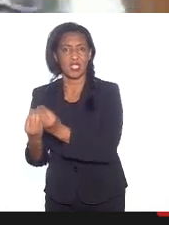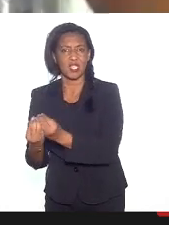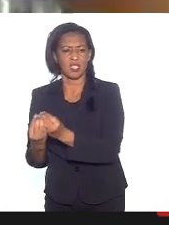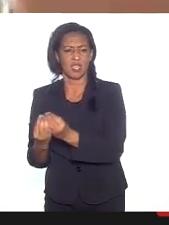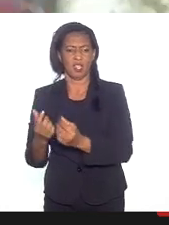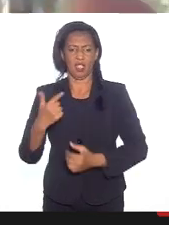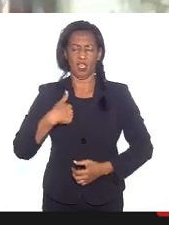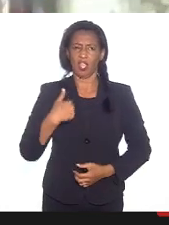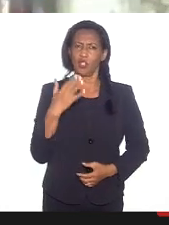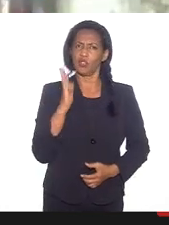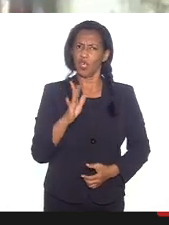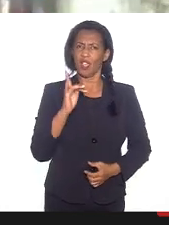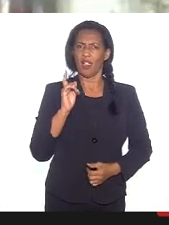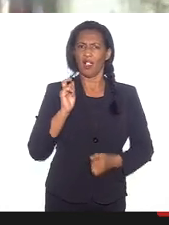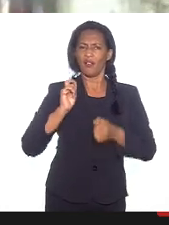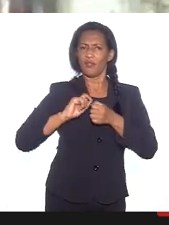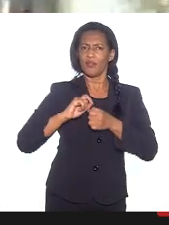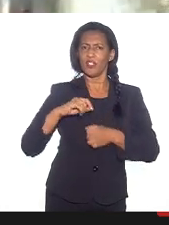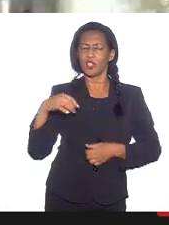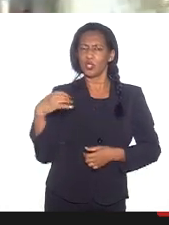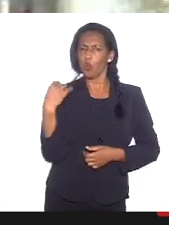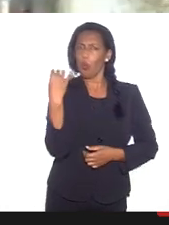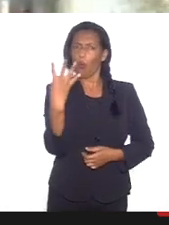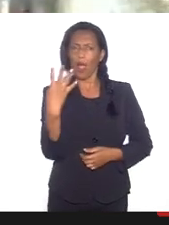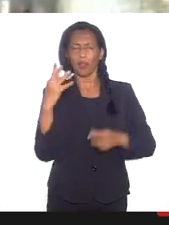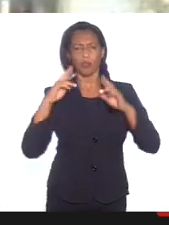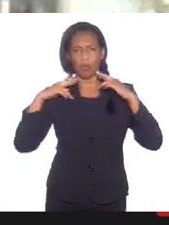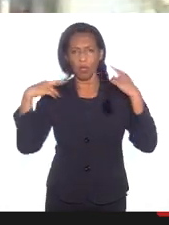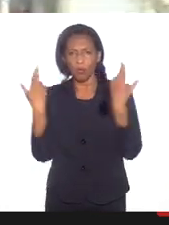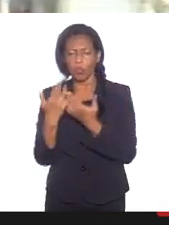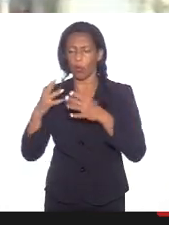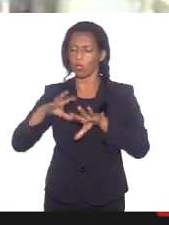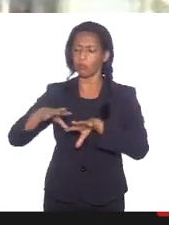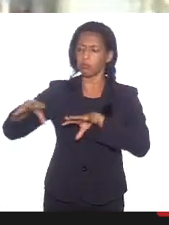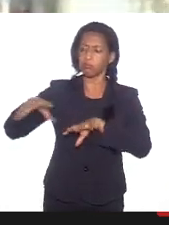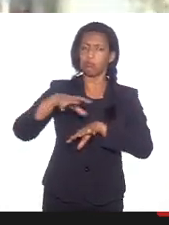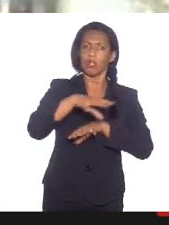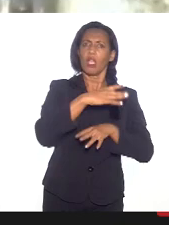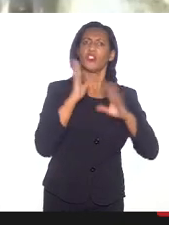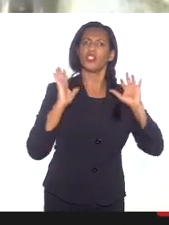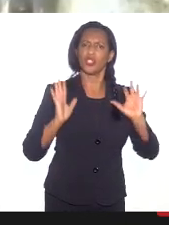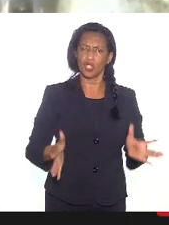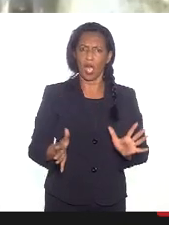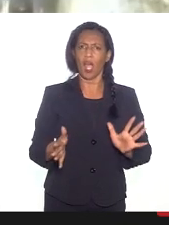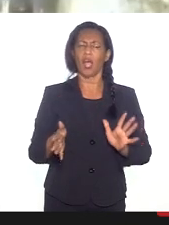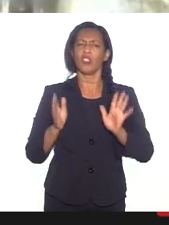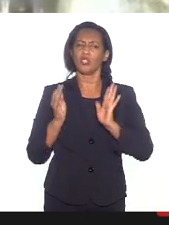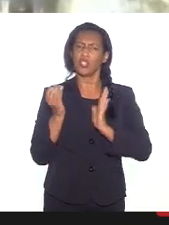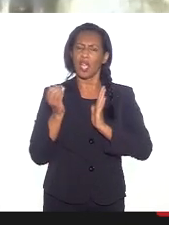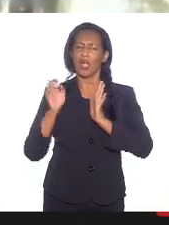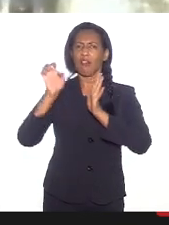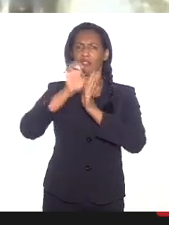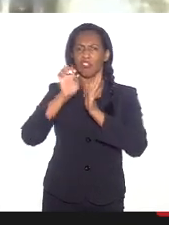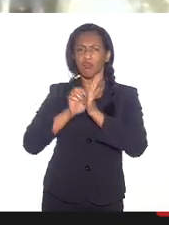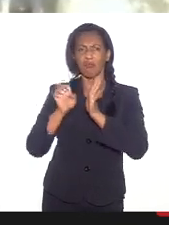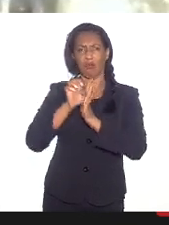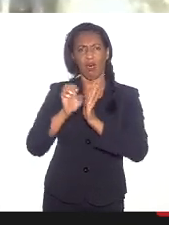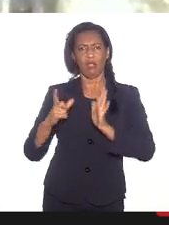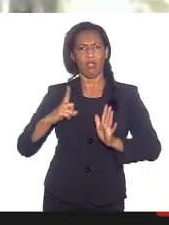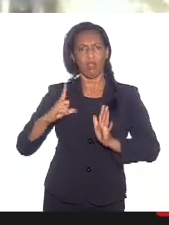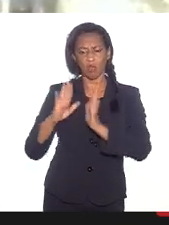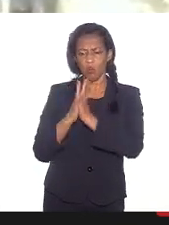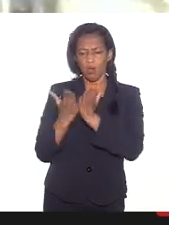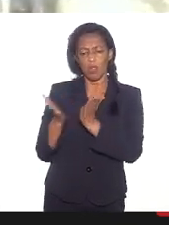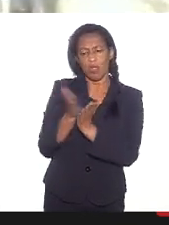já fiz quatro fóruns sobre violeta dentro do terreiro. Nós temos quatro publicações. Mas eu tenho três livros de